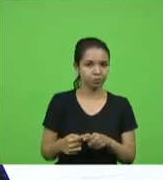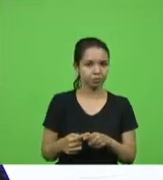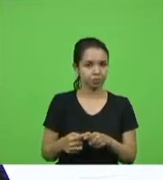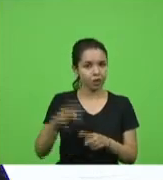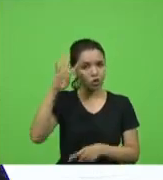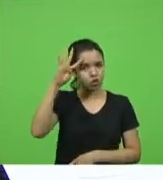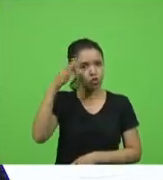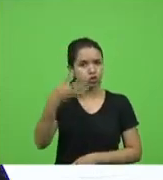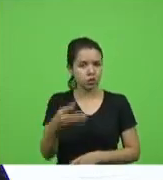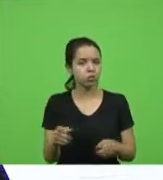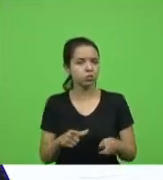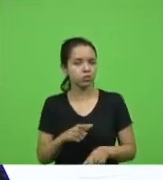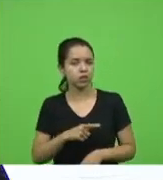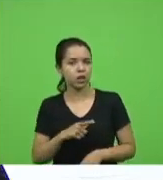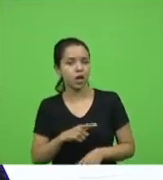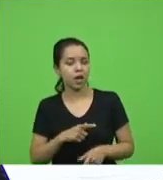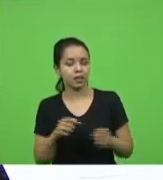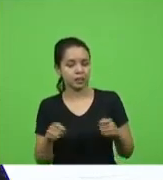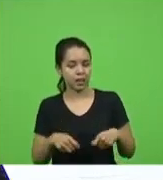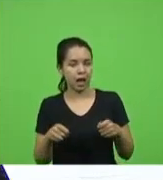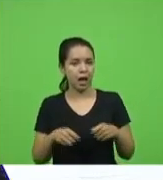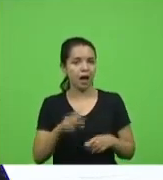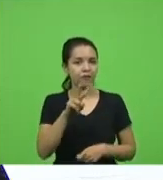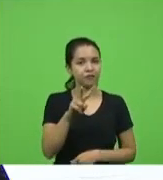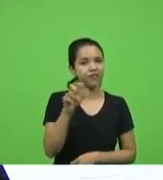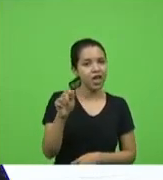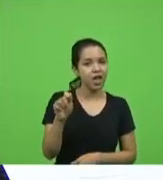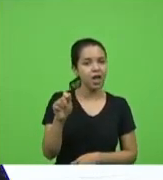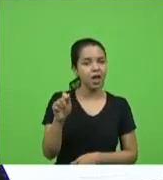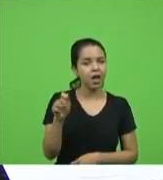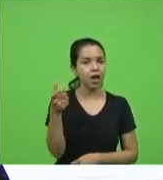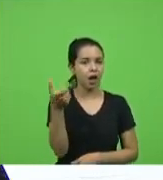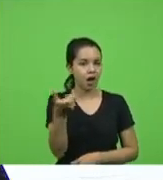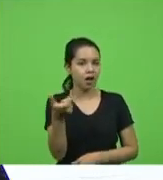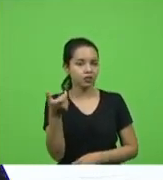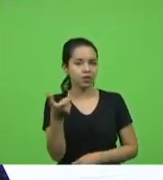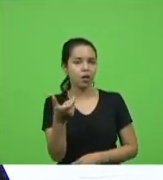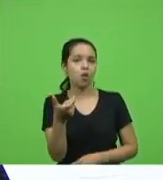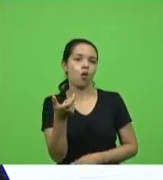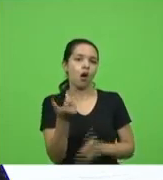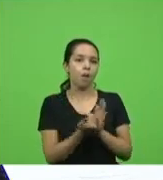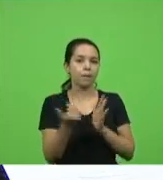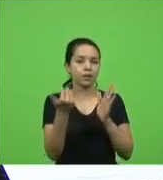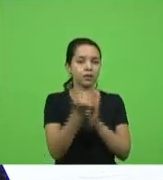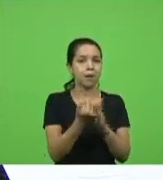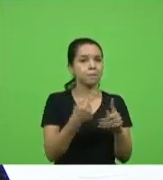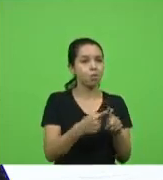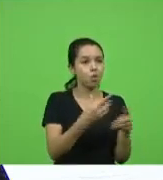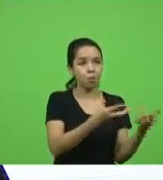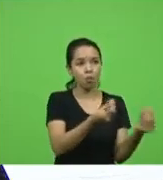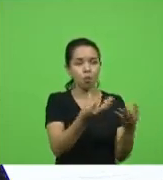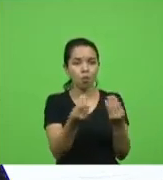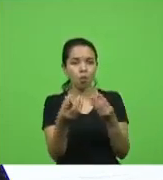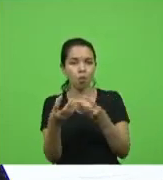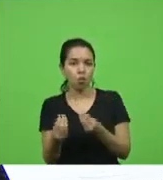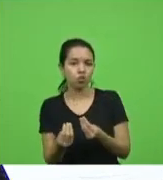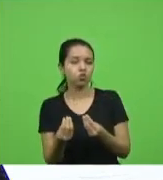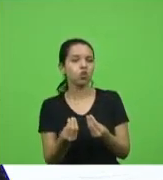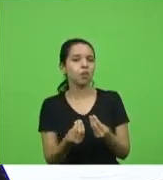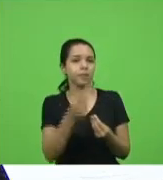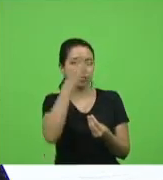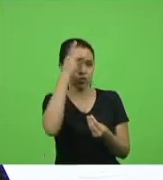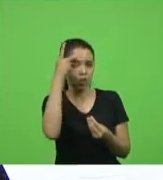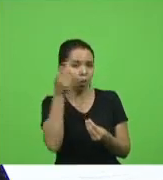podemos aumentar o vale alimentação porque muitos poderes aí ganham quase dois mil reais de vale alimentação